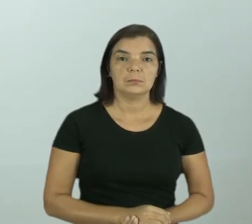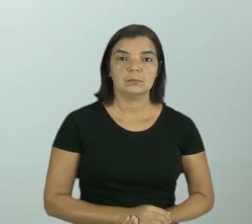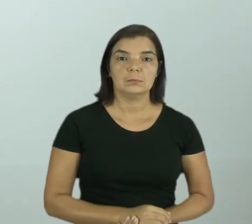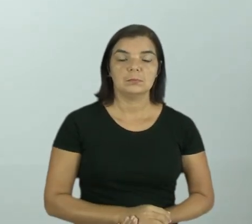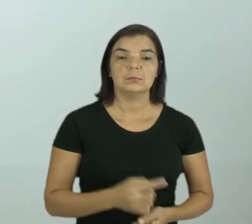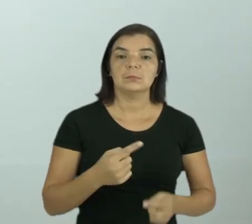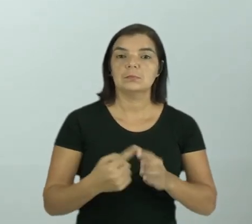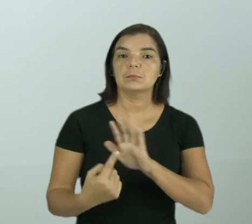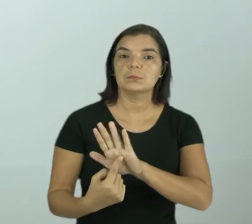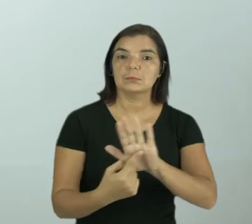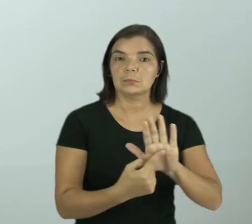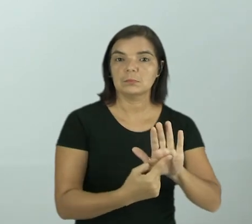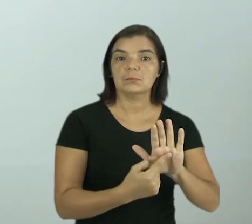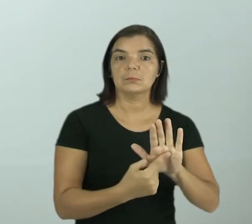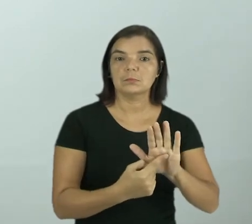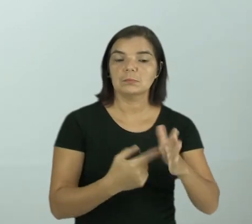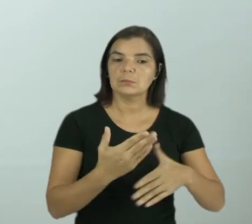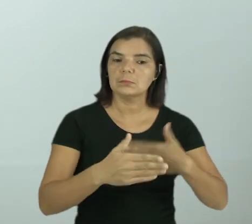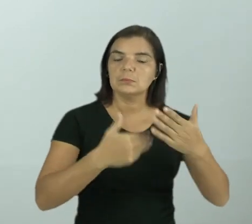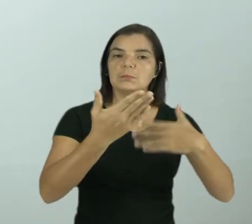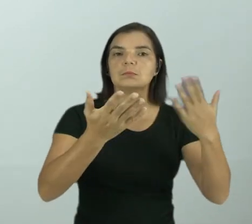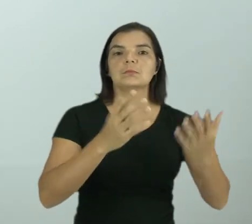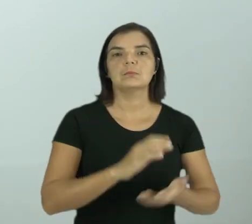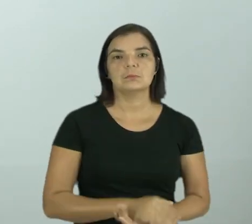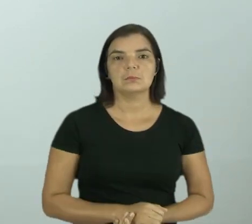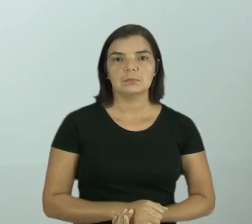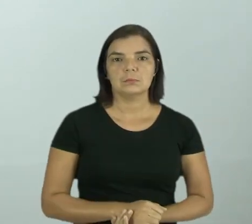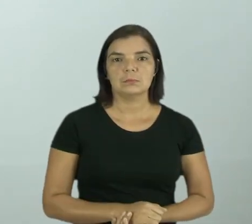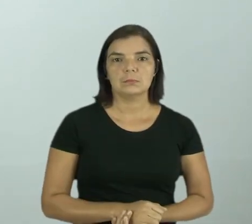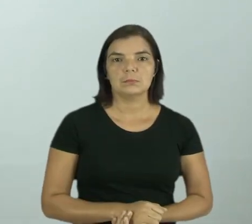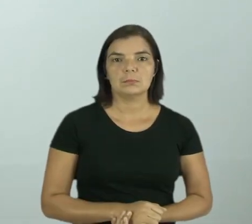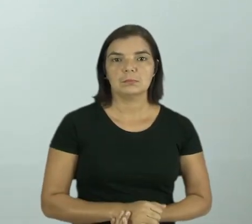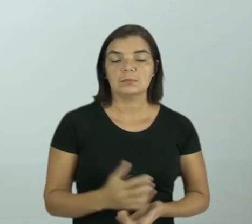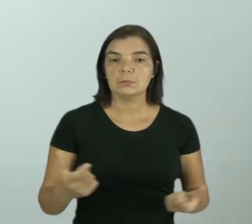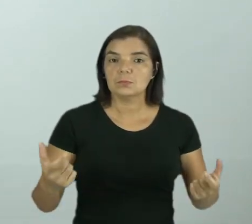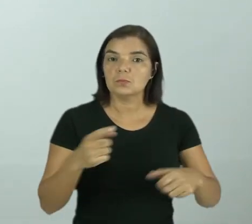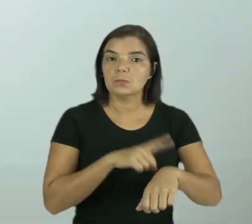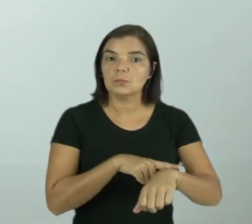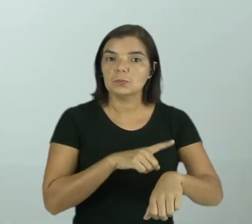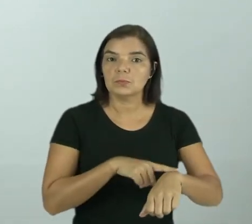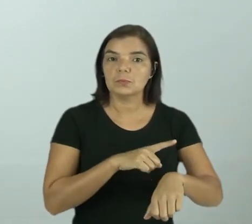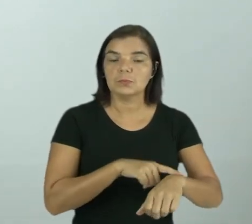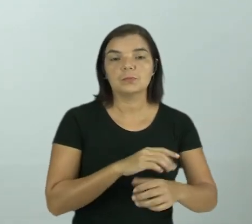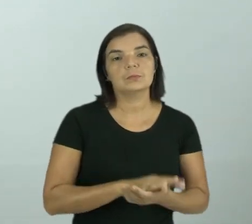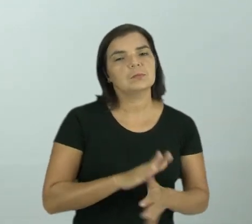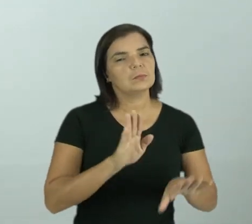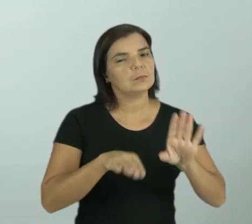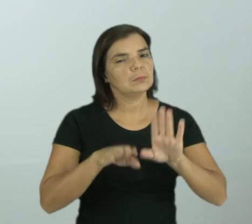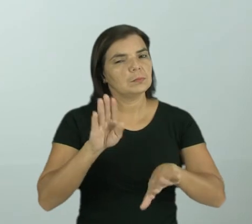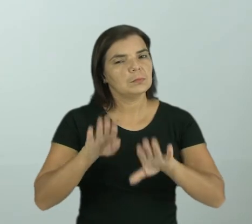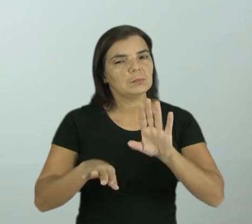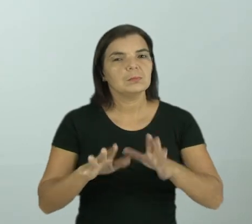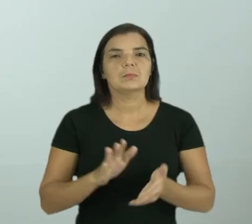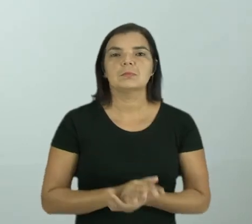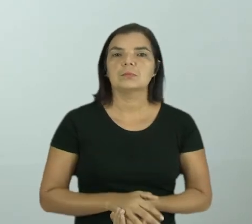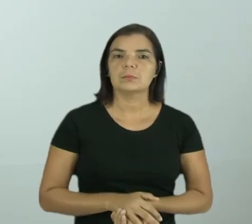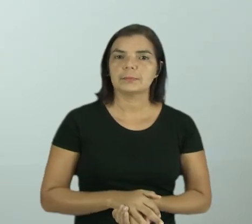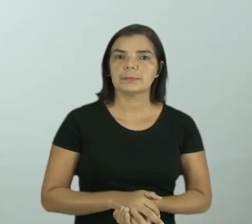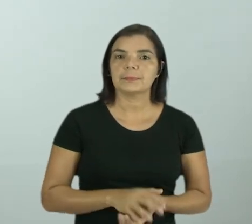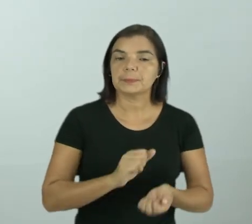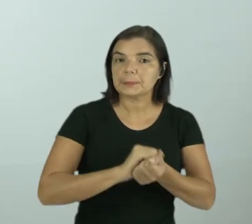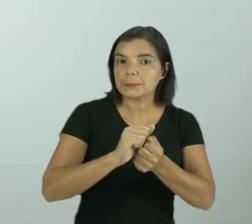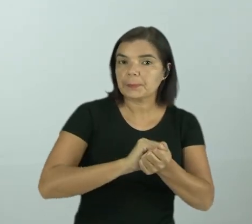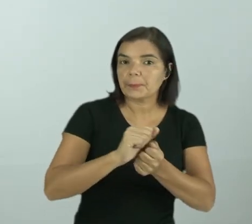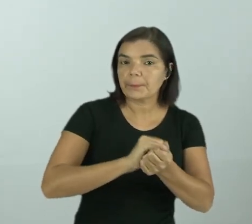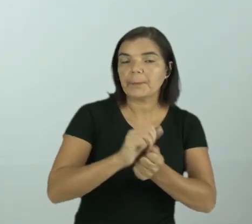oferece diversos progressos, encurta o nosso tempo, às vezes a gente levava mais tempo para